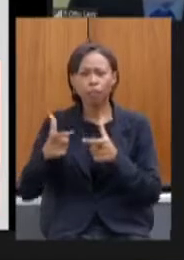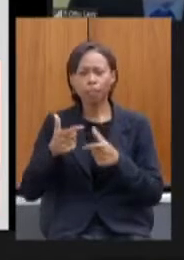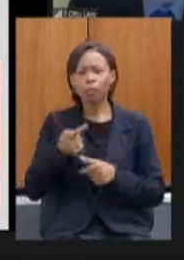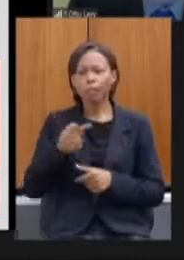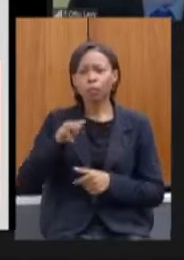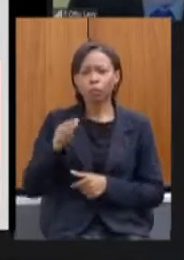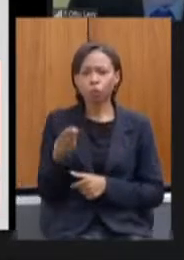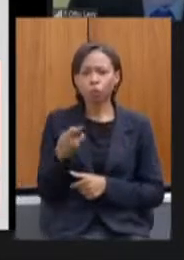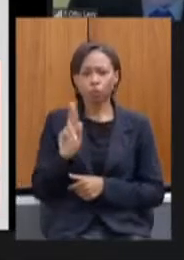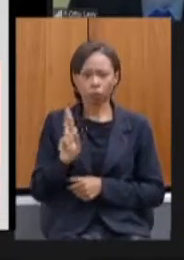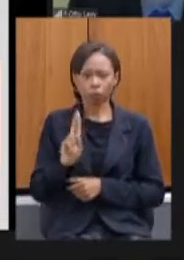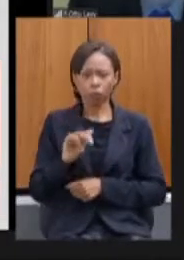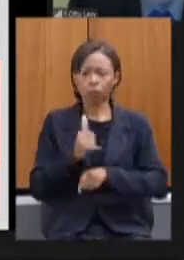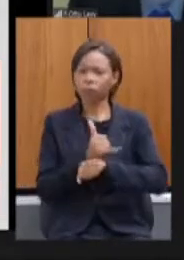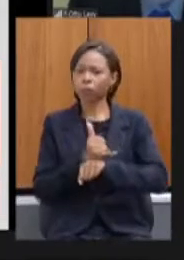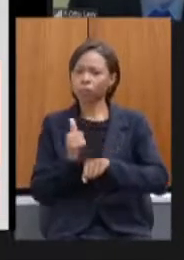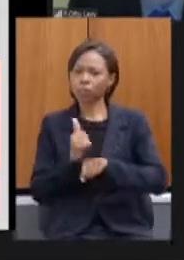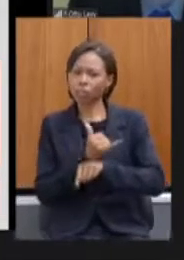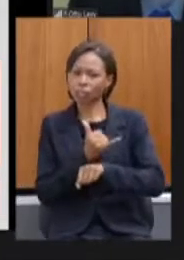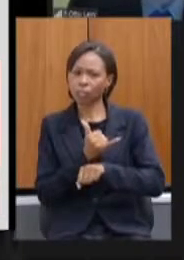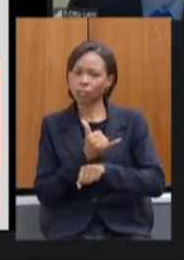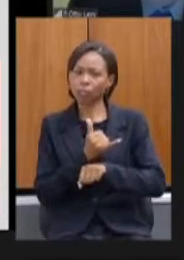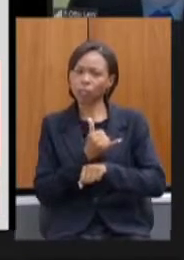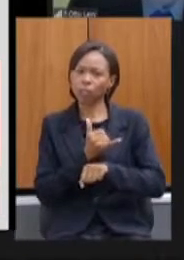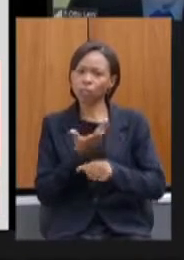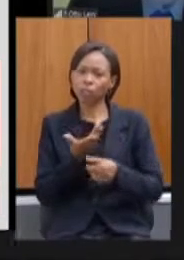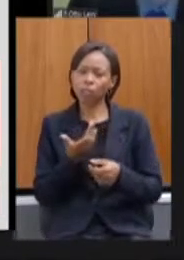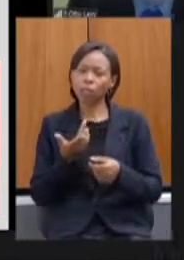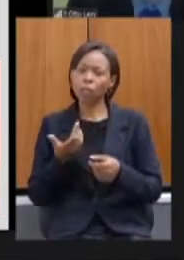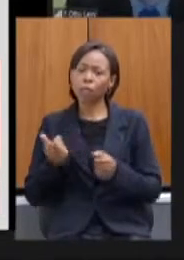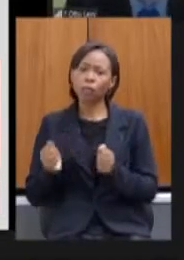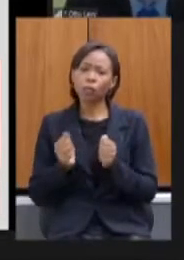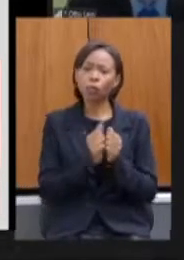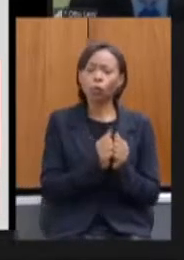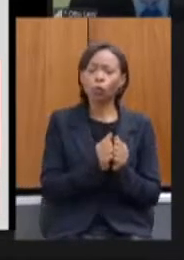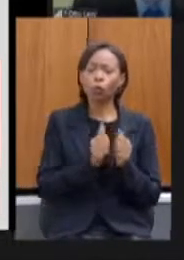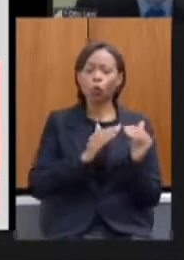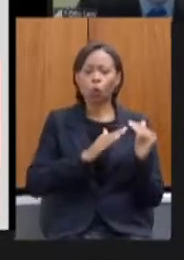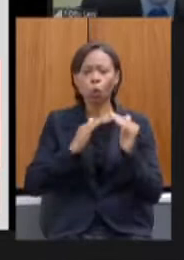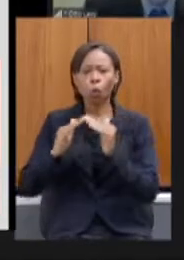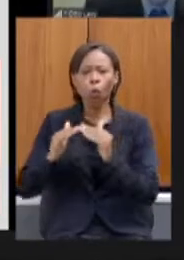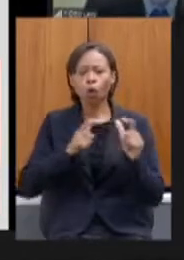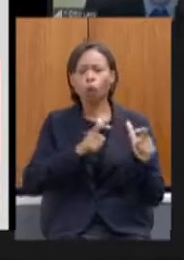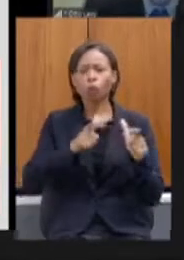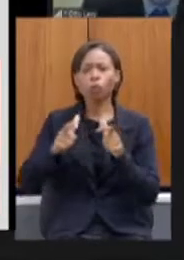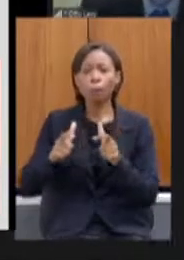estratégia de coabitação de imóveis próprios no interior do estado